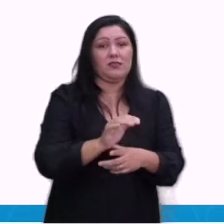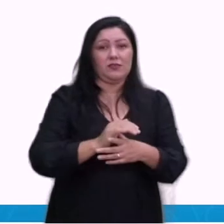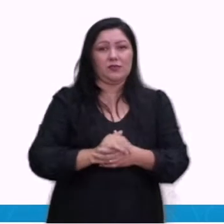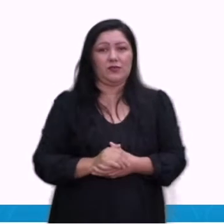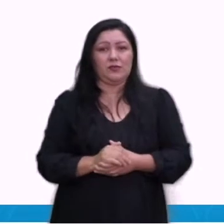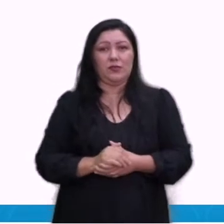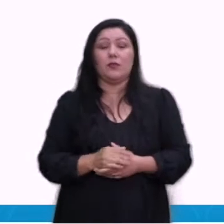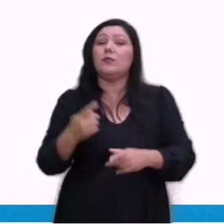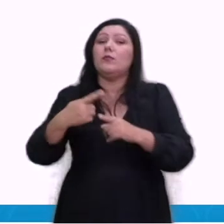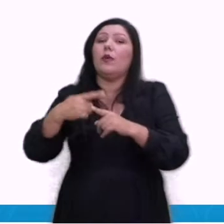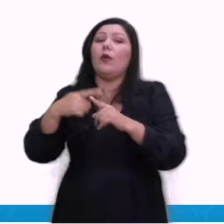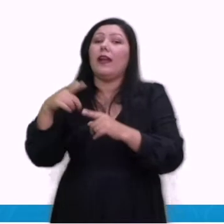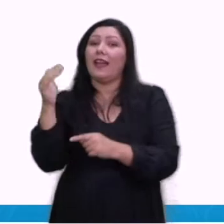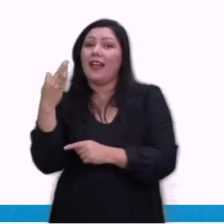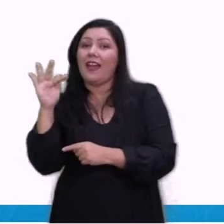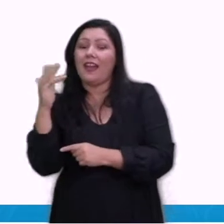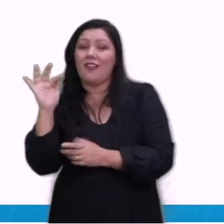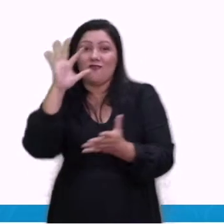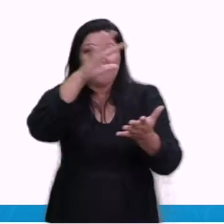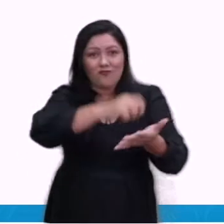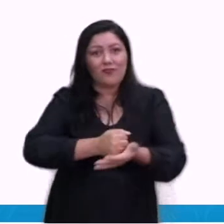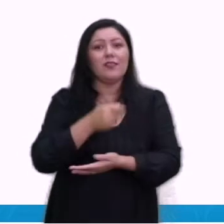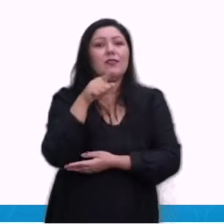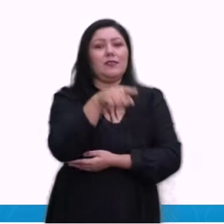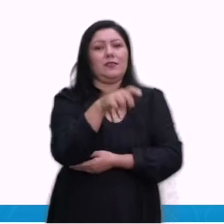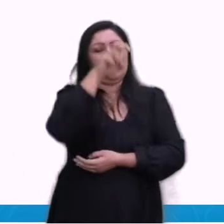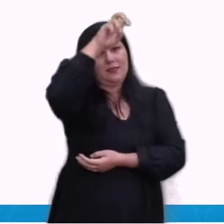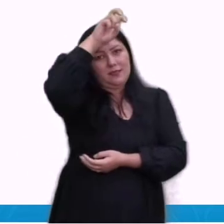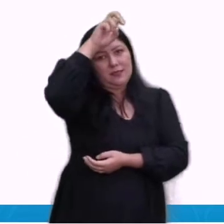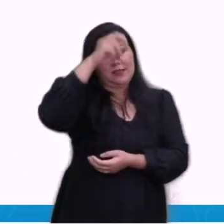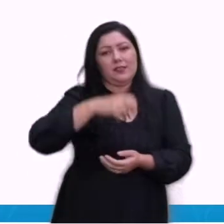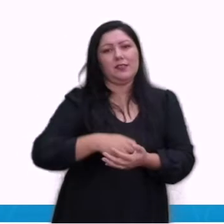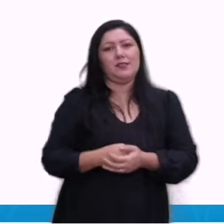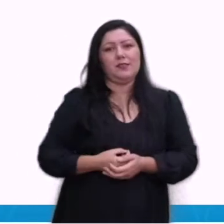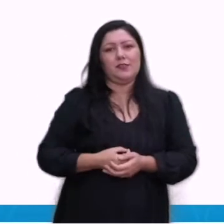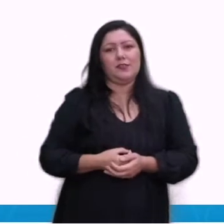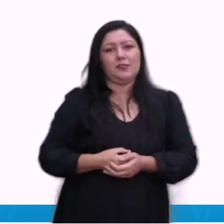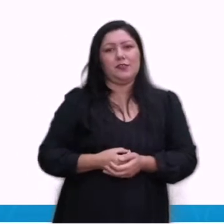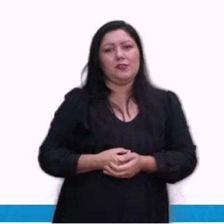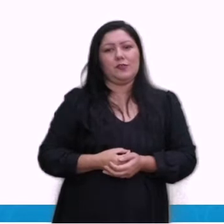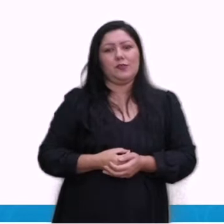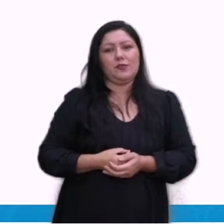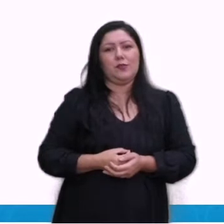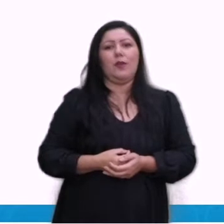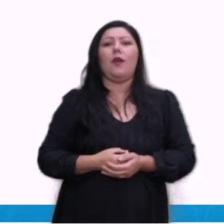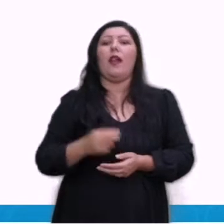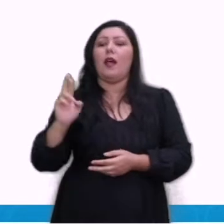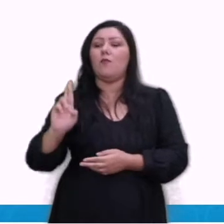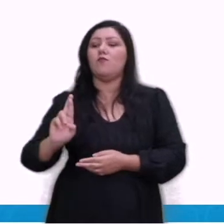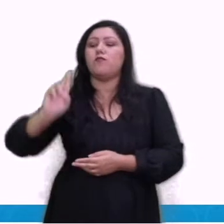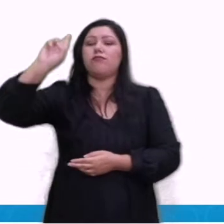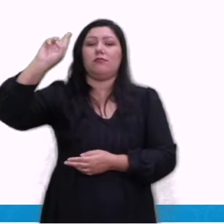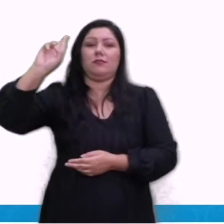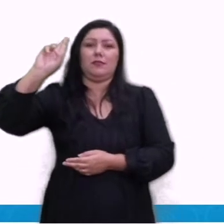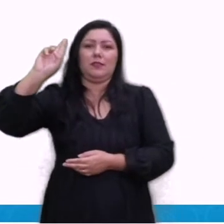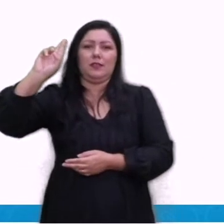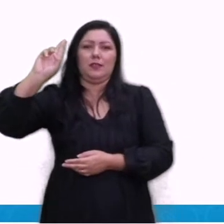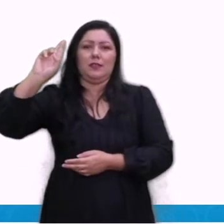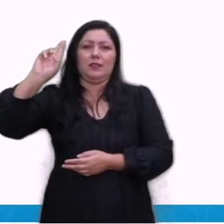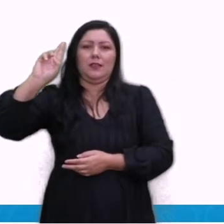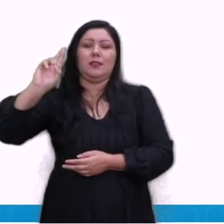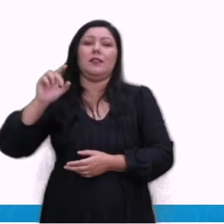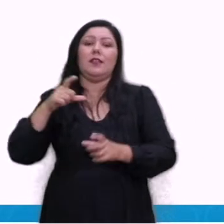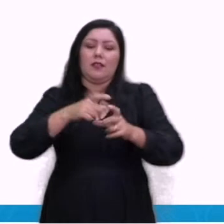colonizava o Egito, ela era proprietária do canal. E essa ligação foi feita para